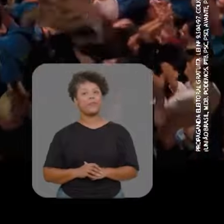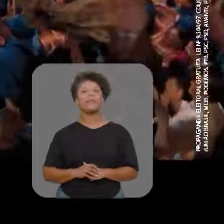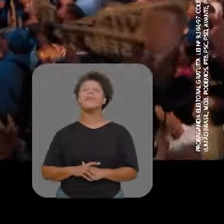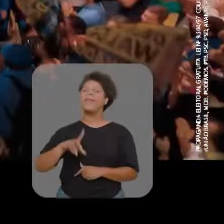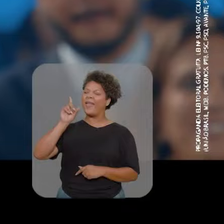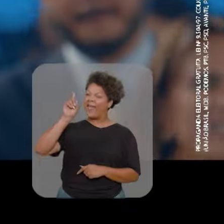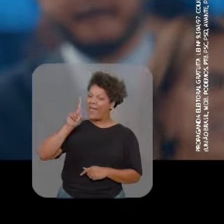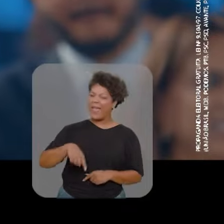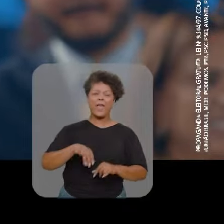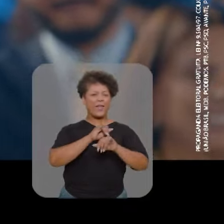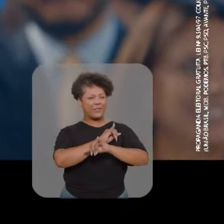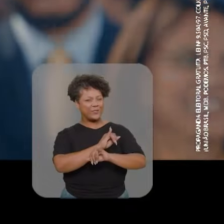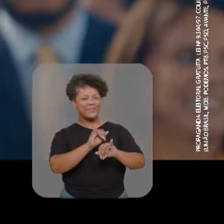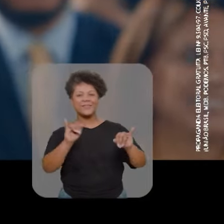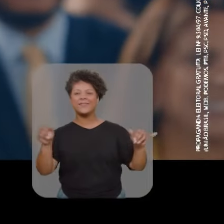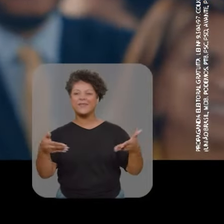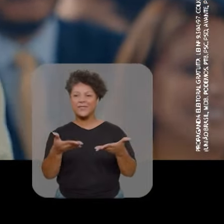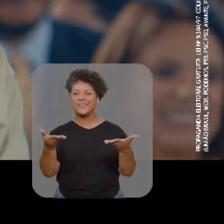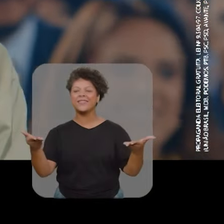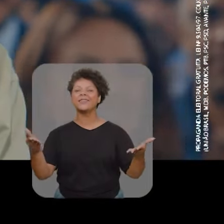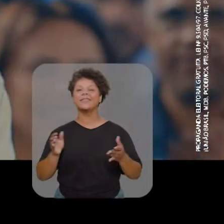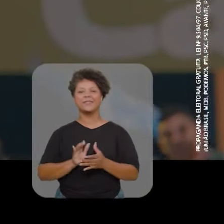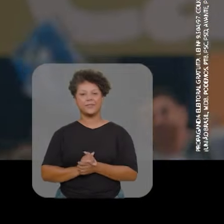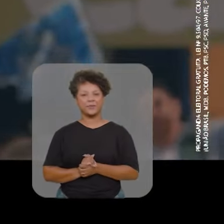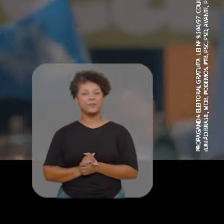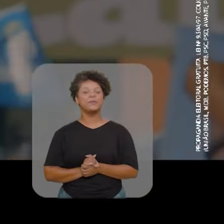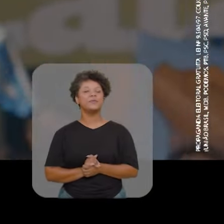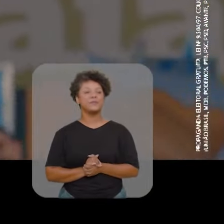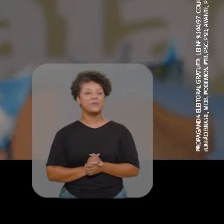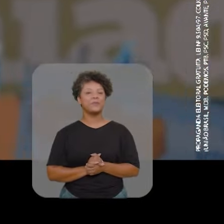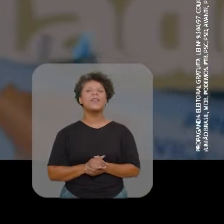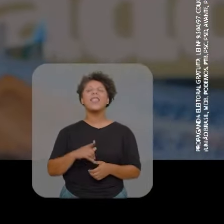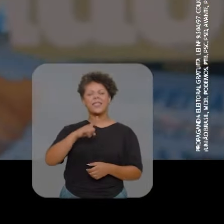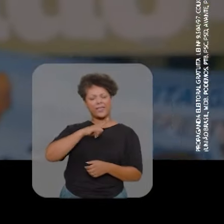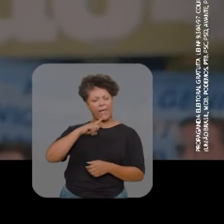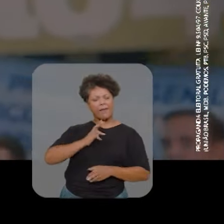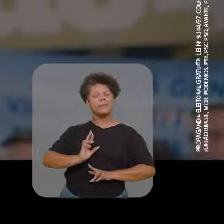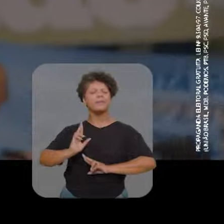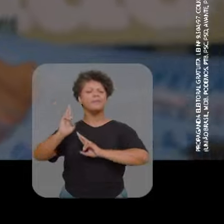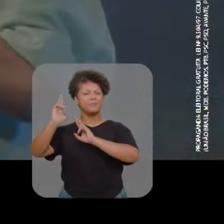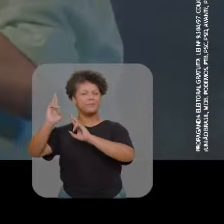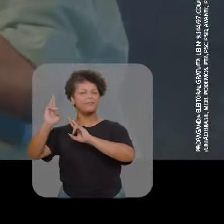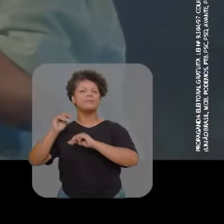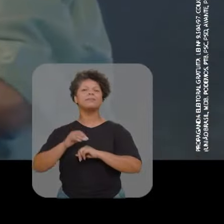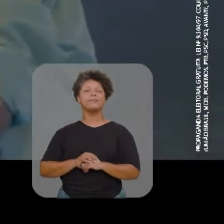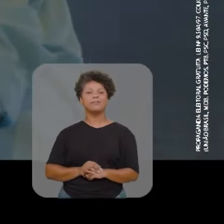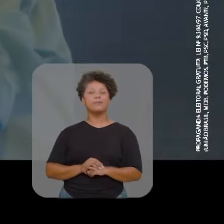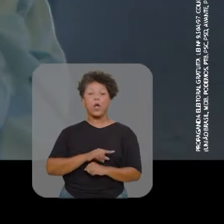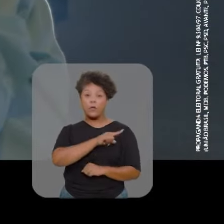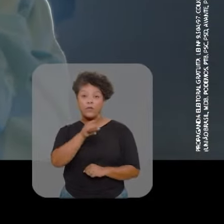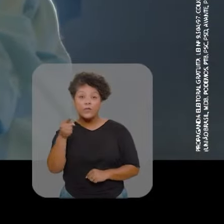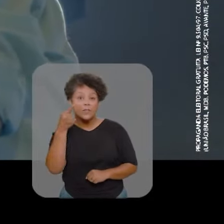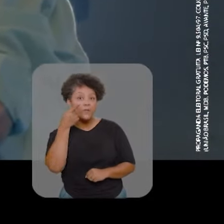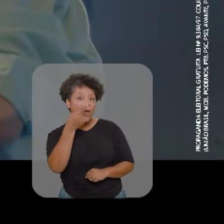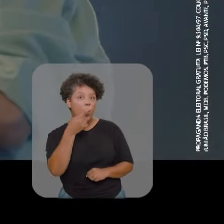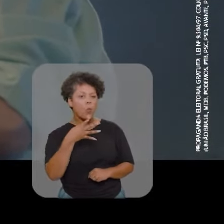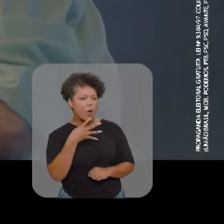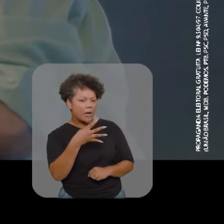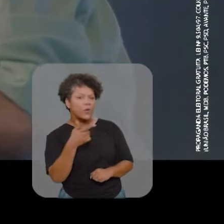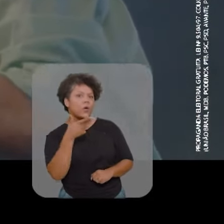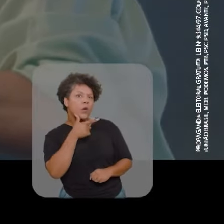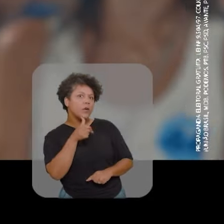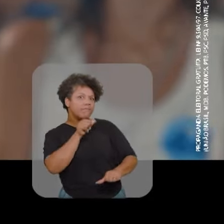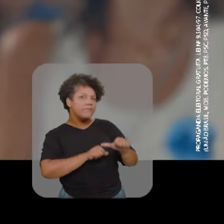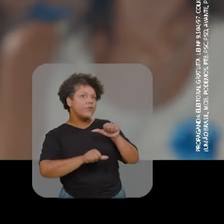É isso que eu quero dizer a vocês. Tenham esperança. Se vocês viram que o Estado